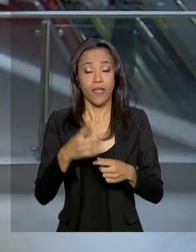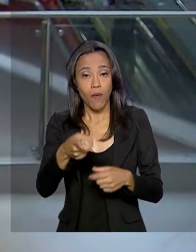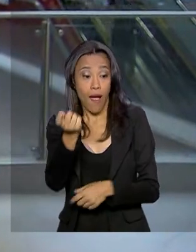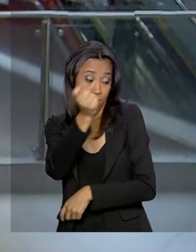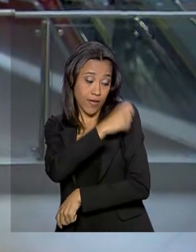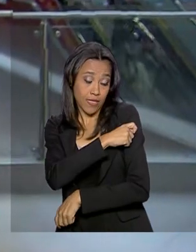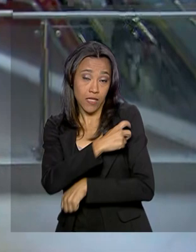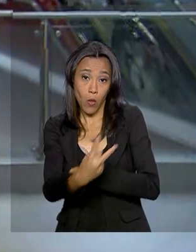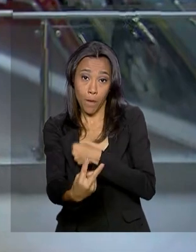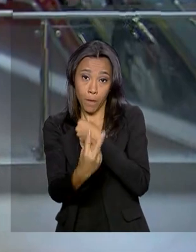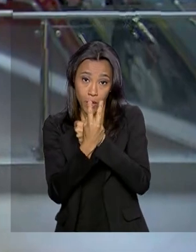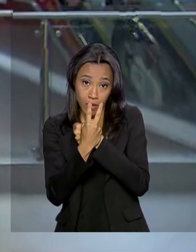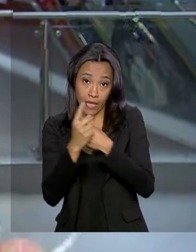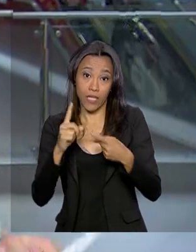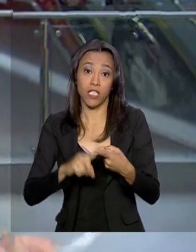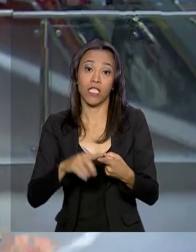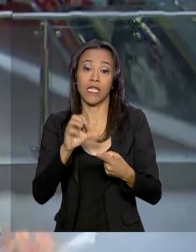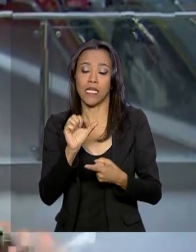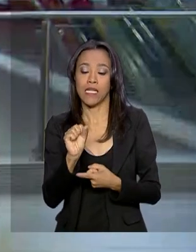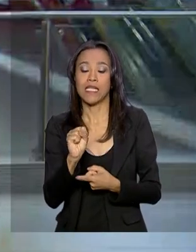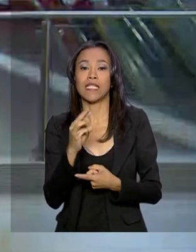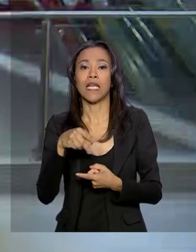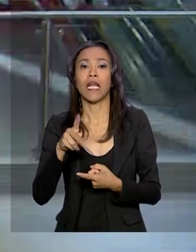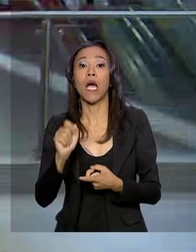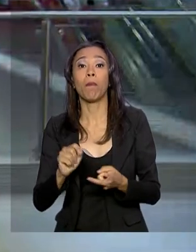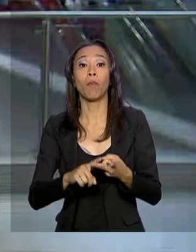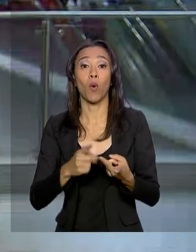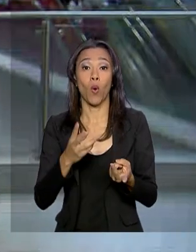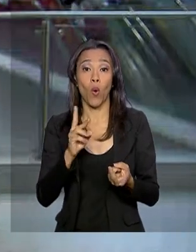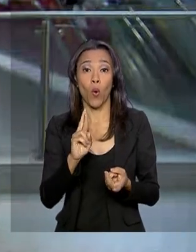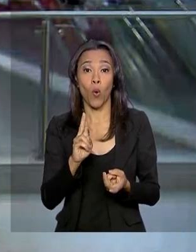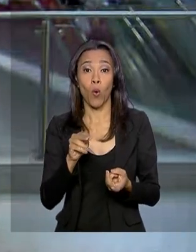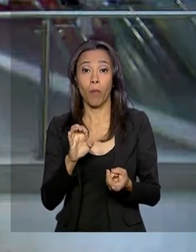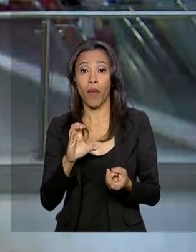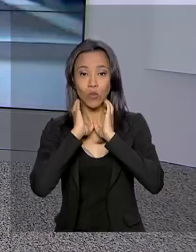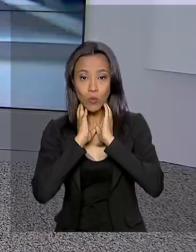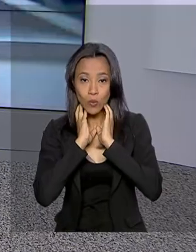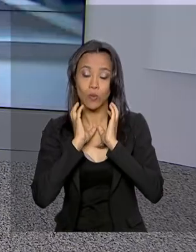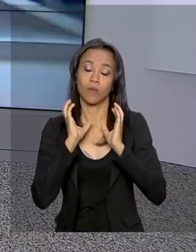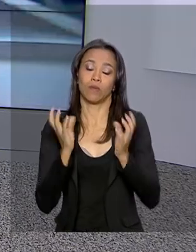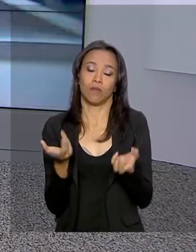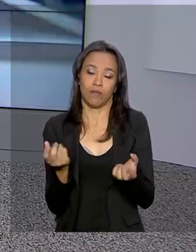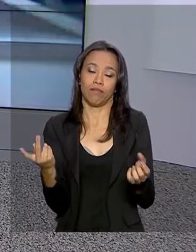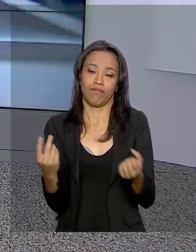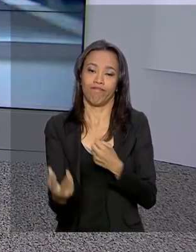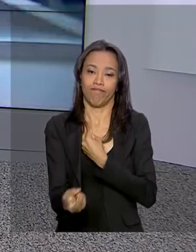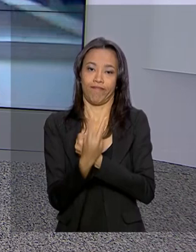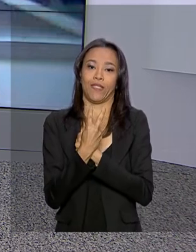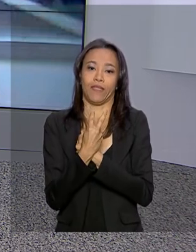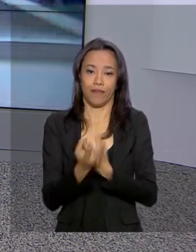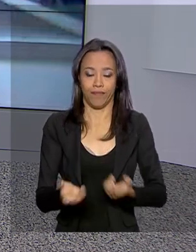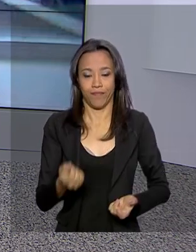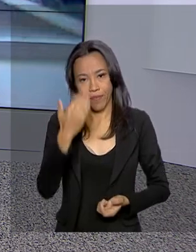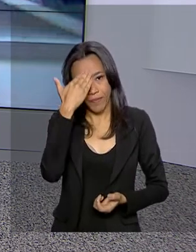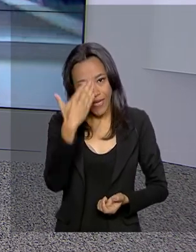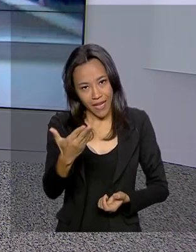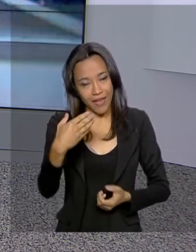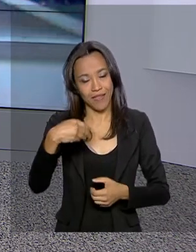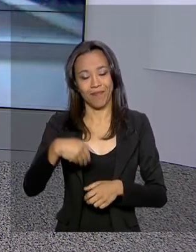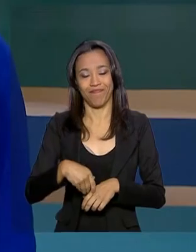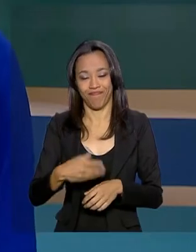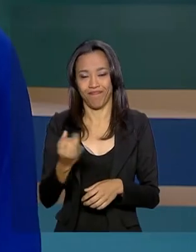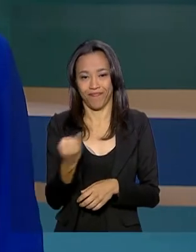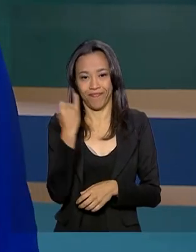protege contra sarampo, rubeula e também contra a cachumba. Obrigada, Dimas, pelas suas informações. É importante se